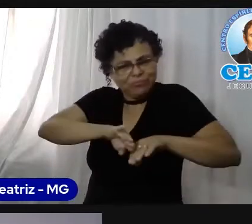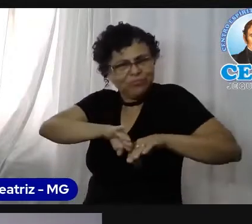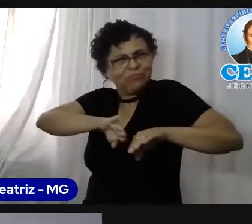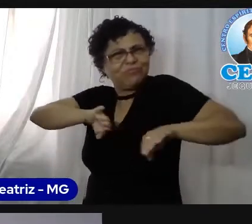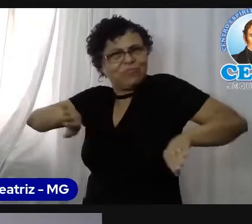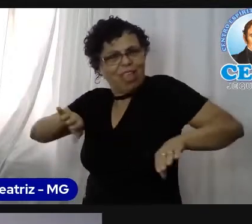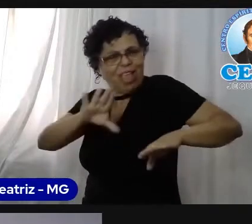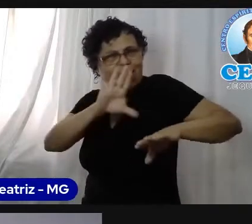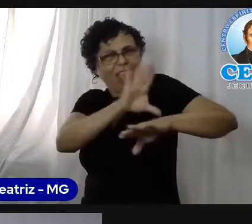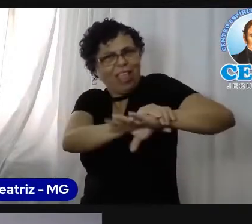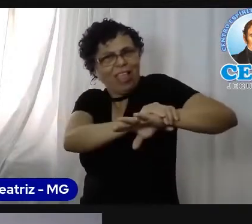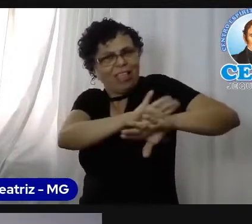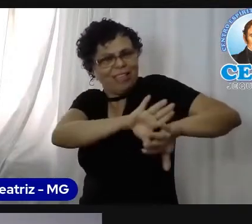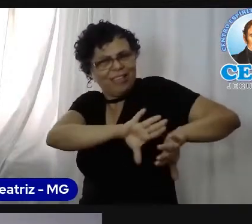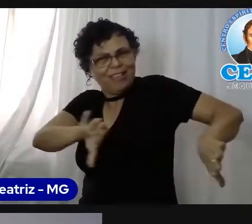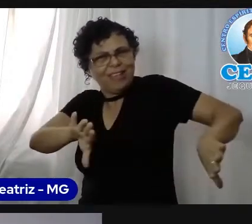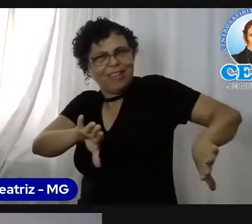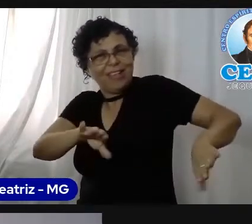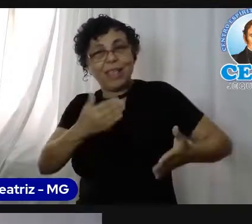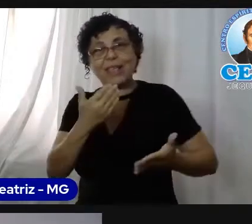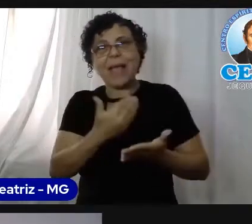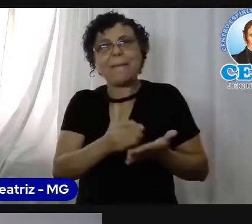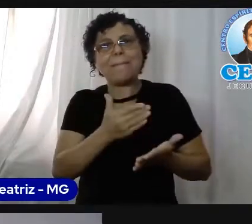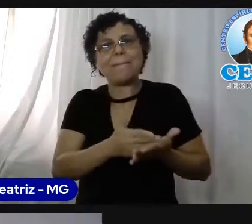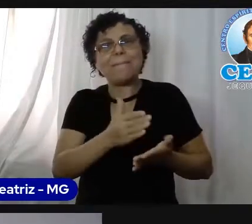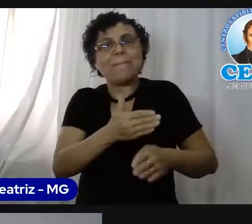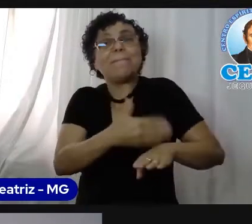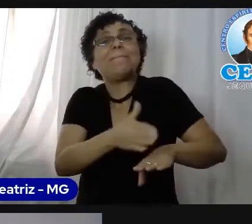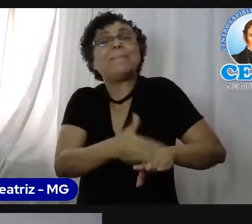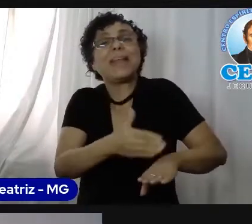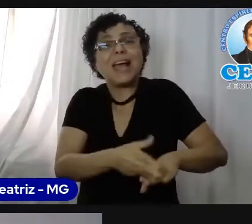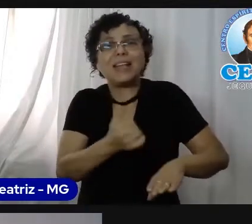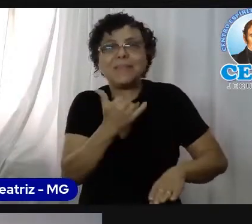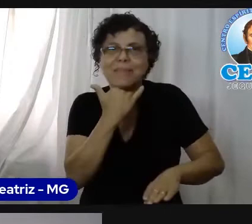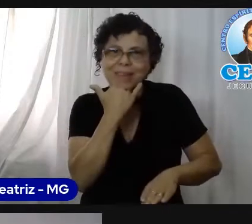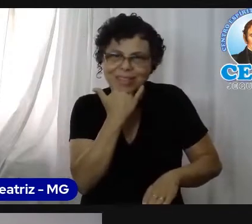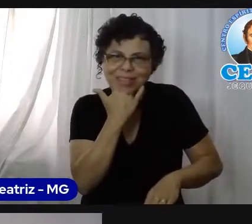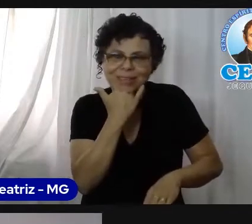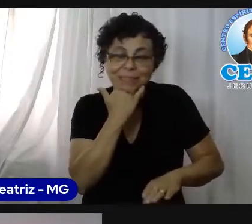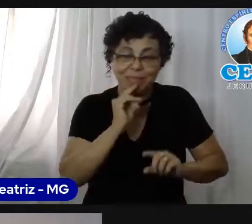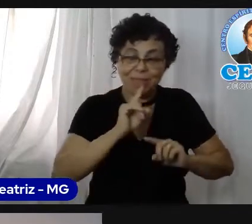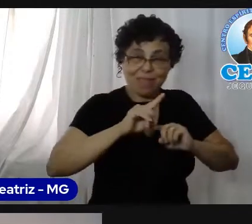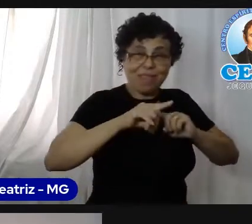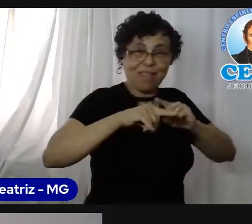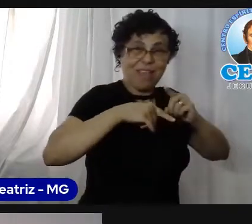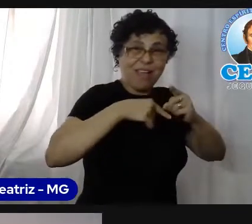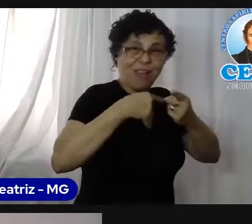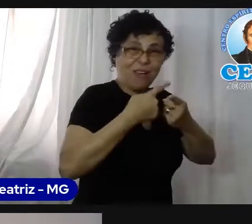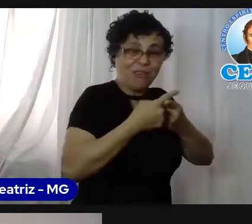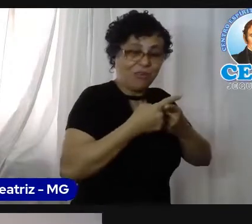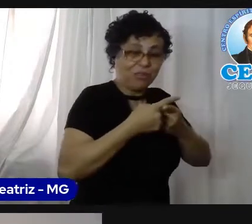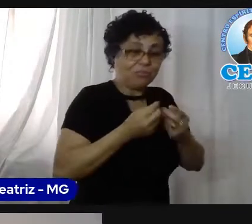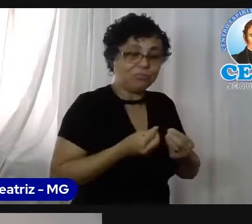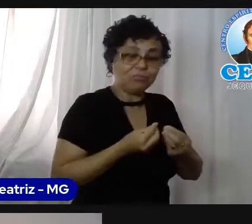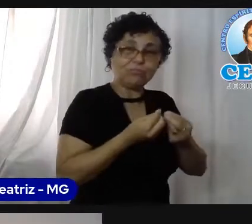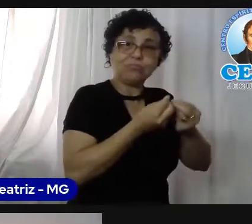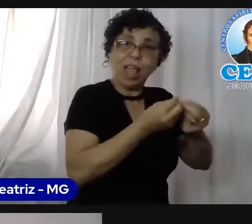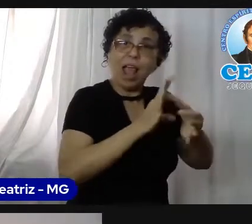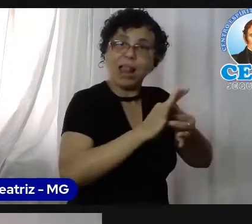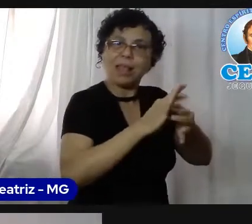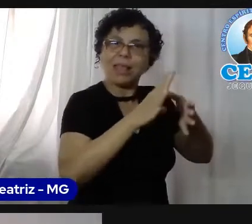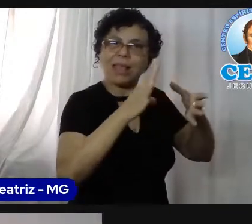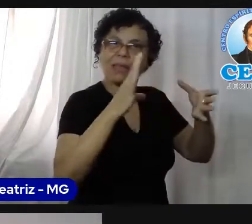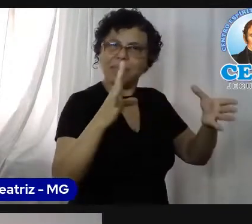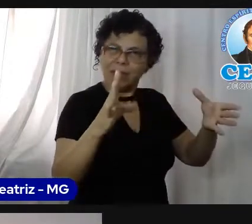materiais e o exercício do perdão. Na parte com o próximo está garantir aos outros a liberdade,